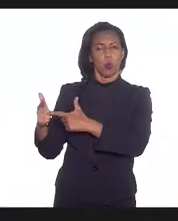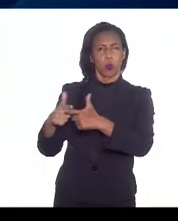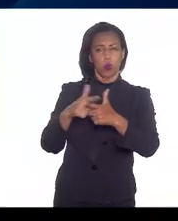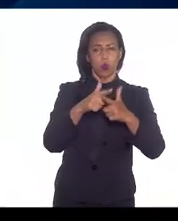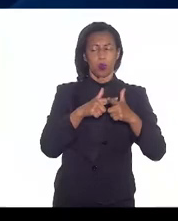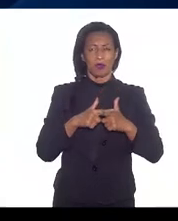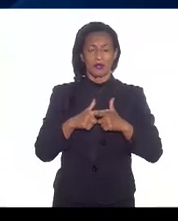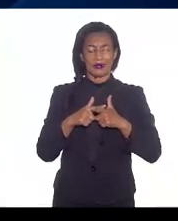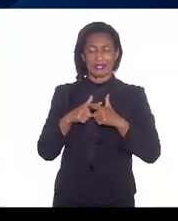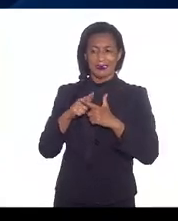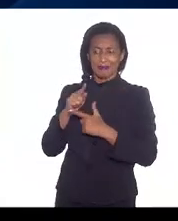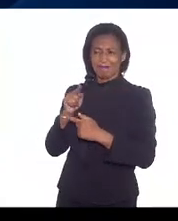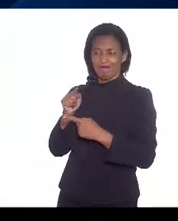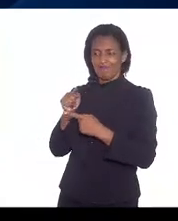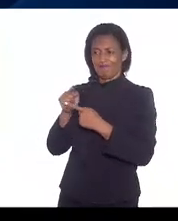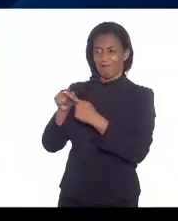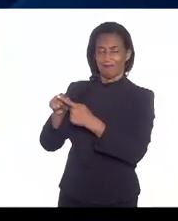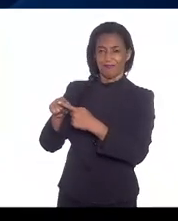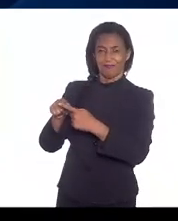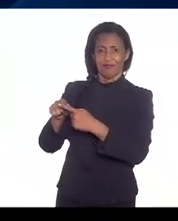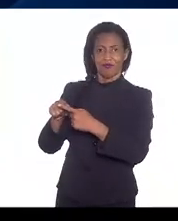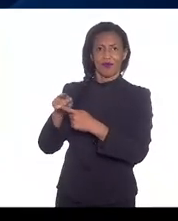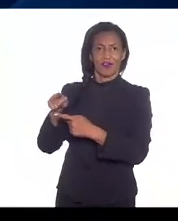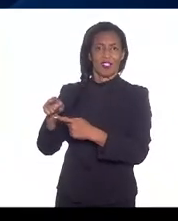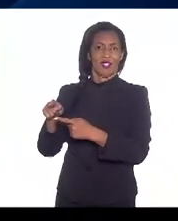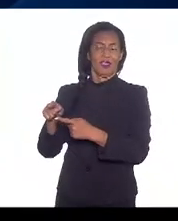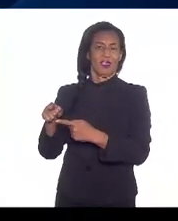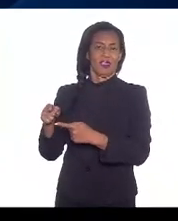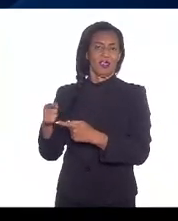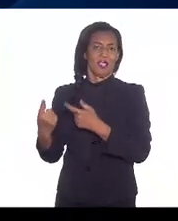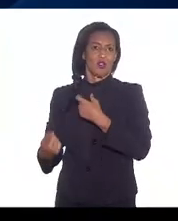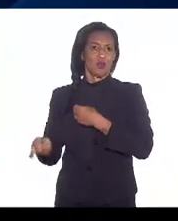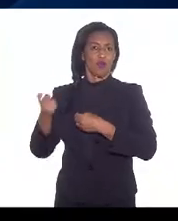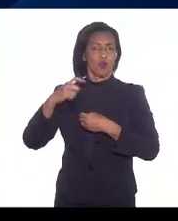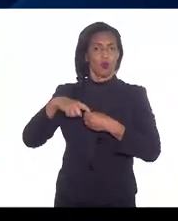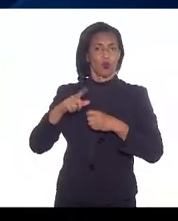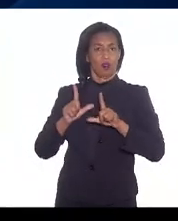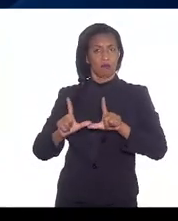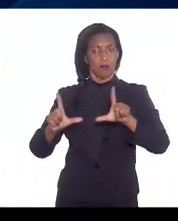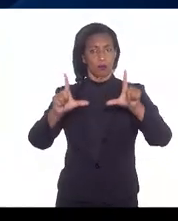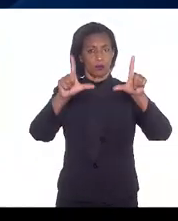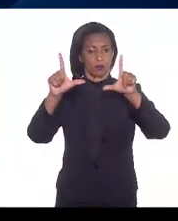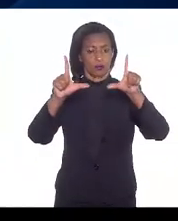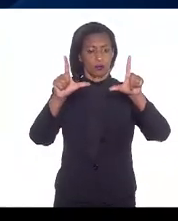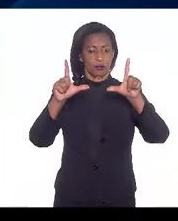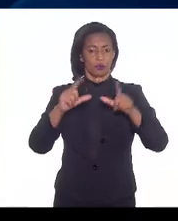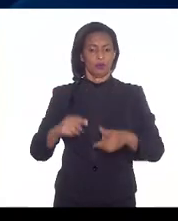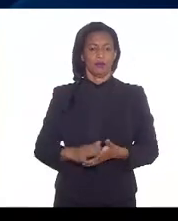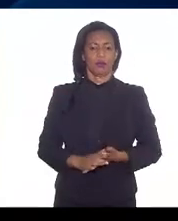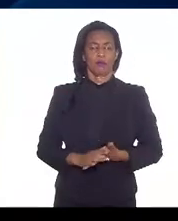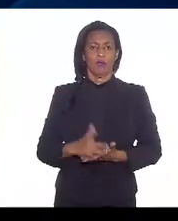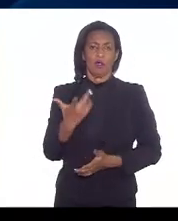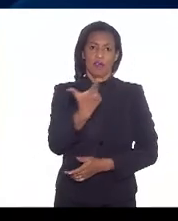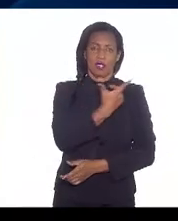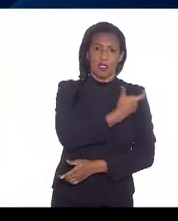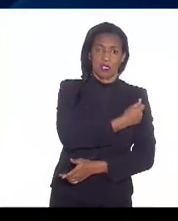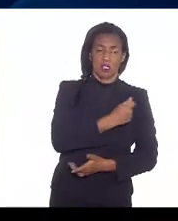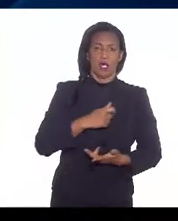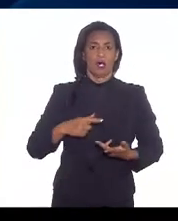identifica como causadores dos dados que eu vou estar mostrando, né, que é a questão da escala, vacinação